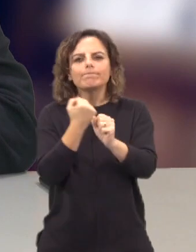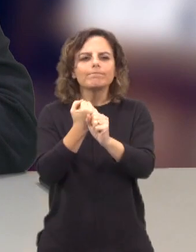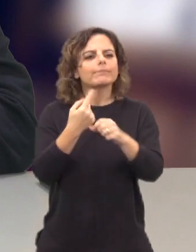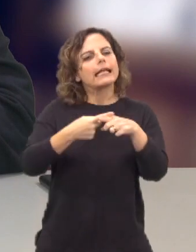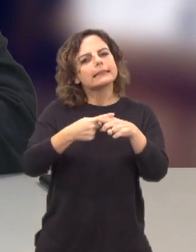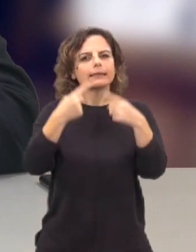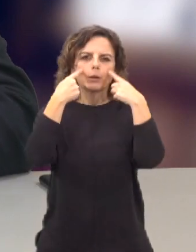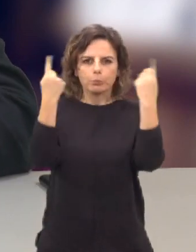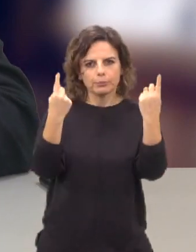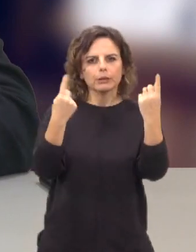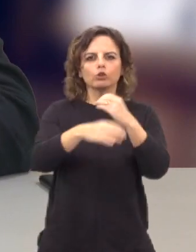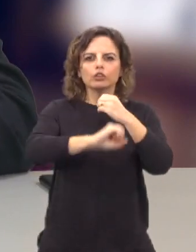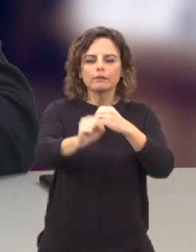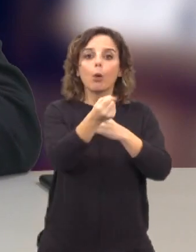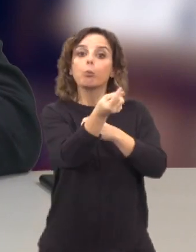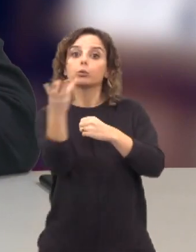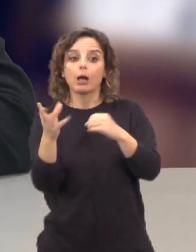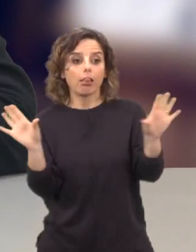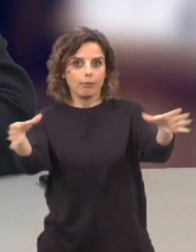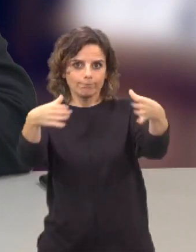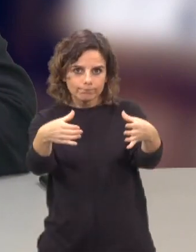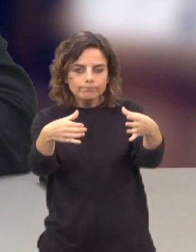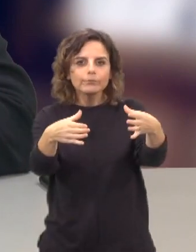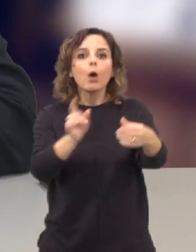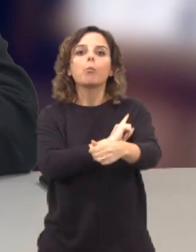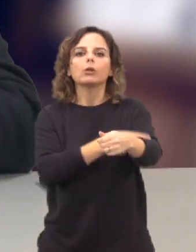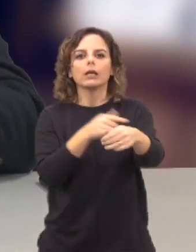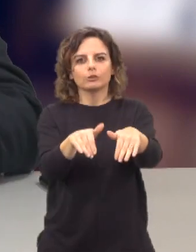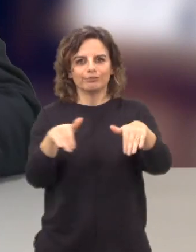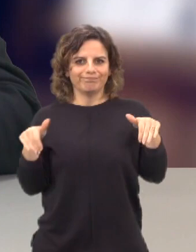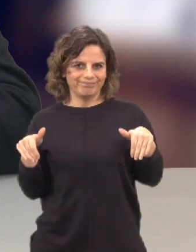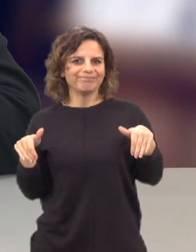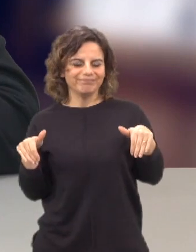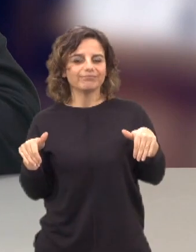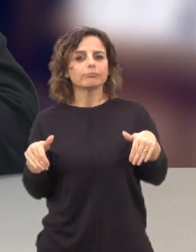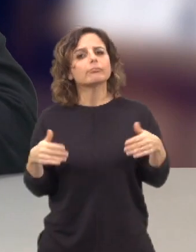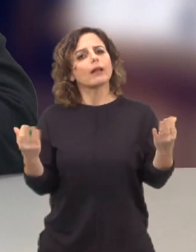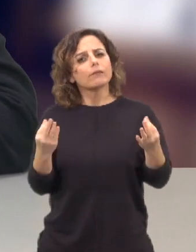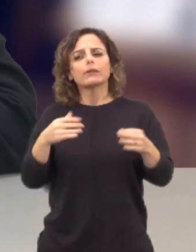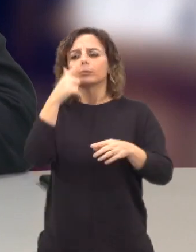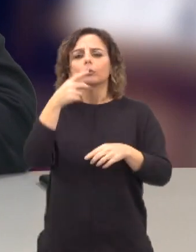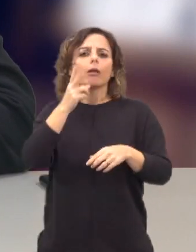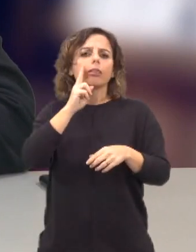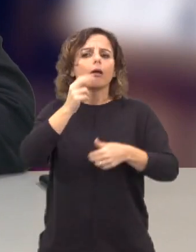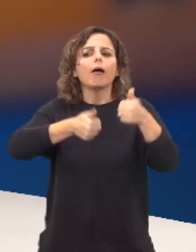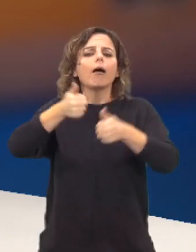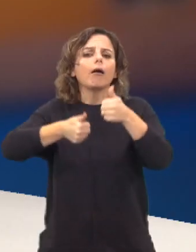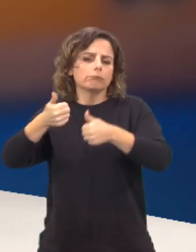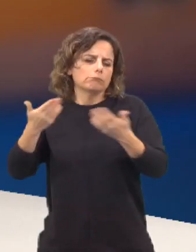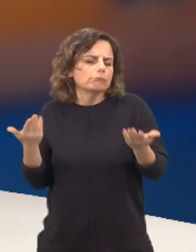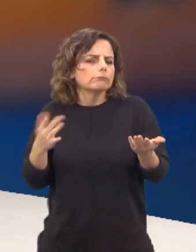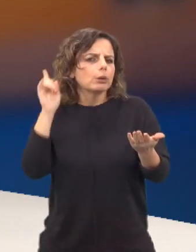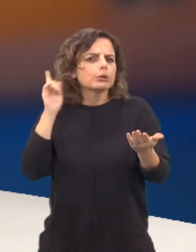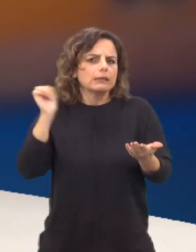público, de ser uma estação plural, de ser uma estação distanciada dos poderes. De facto, as audiências são importantes,